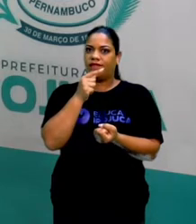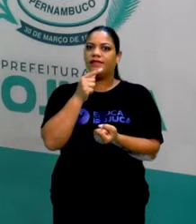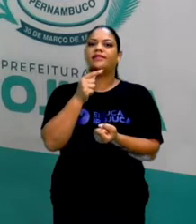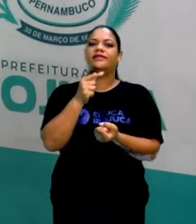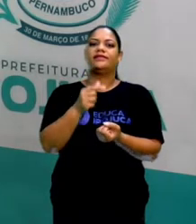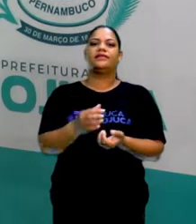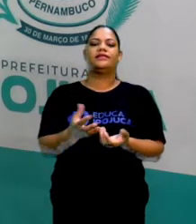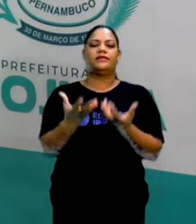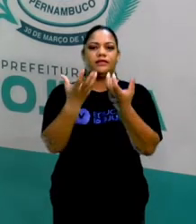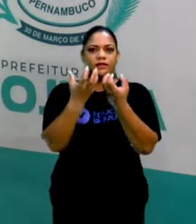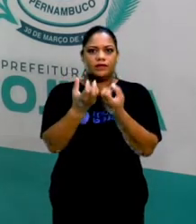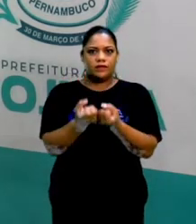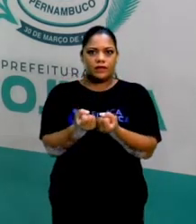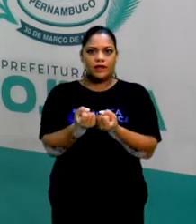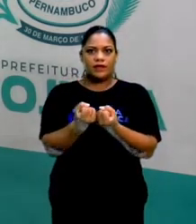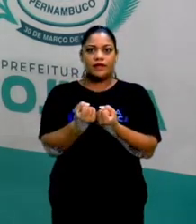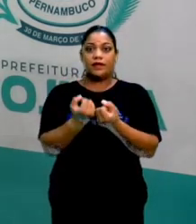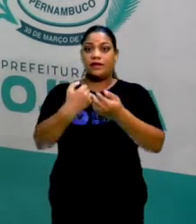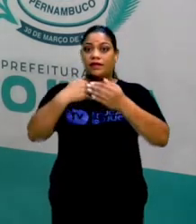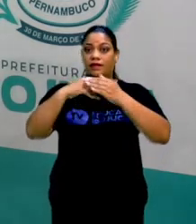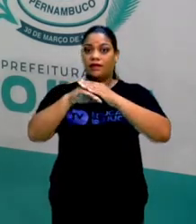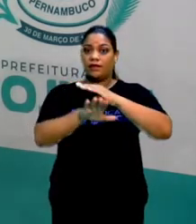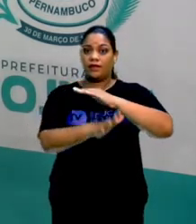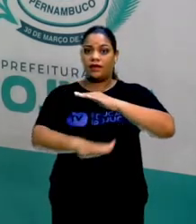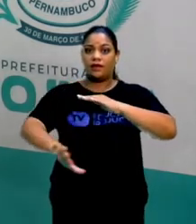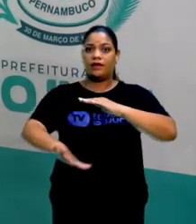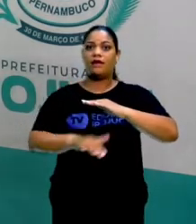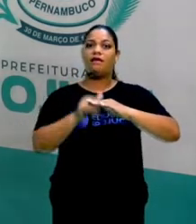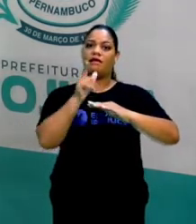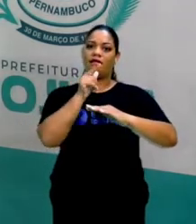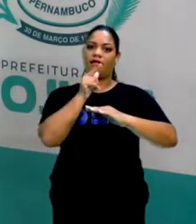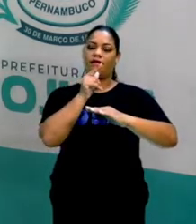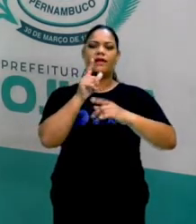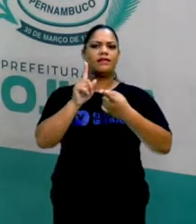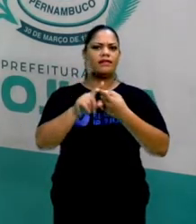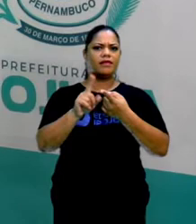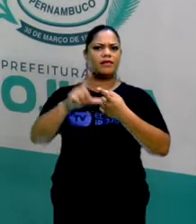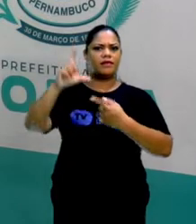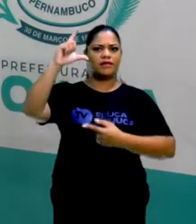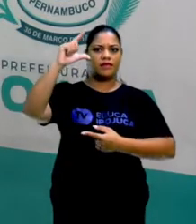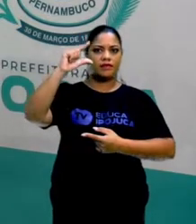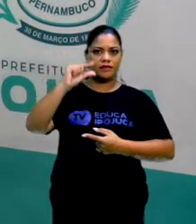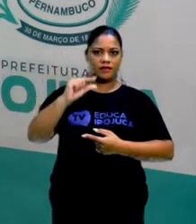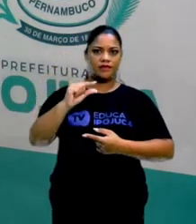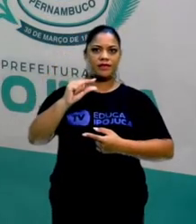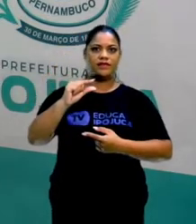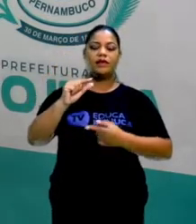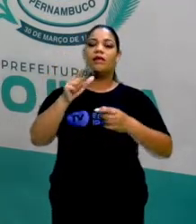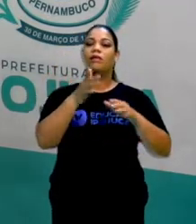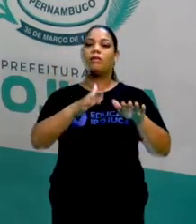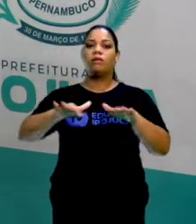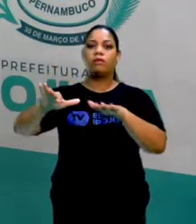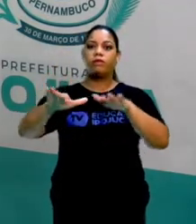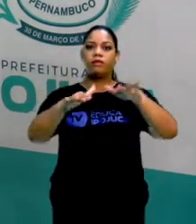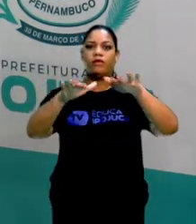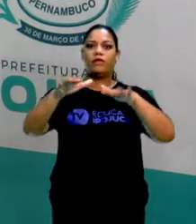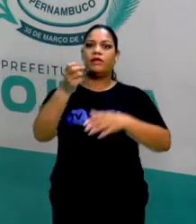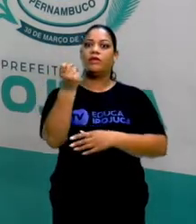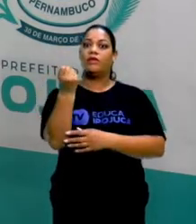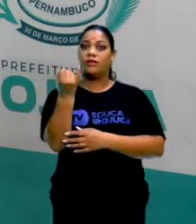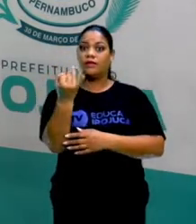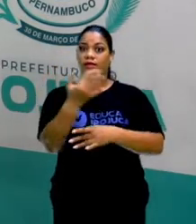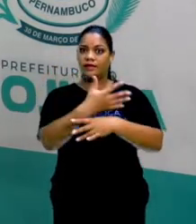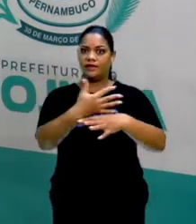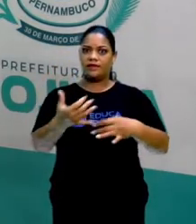absorve, filtra, né? E também isso vai diminuir o volume das inundações e também